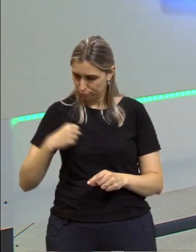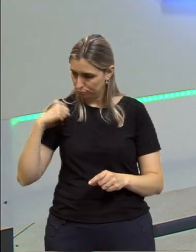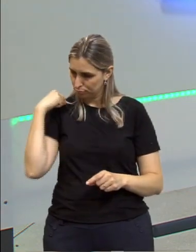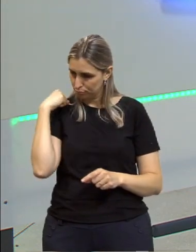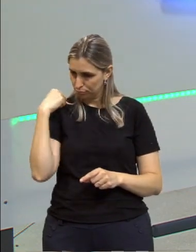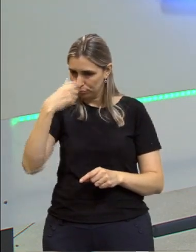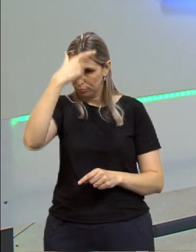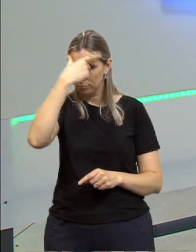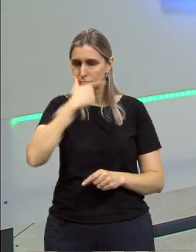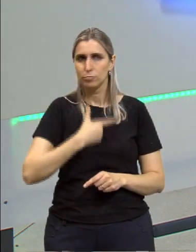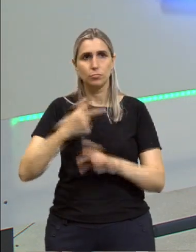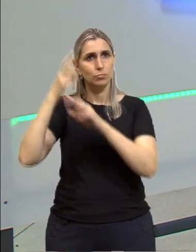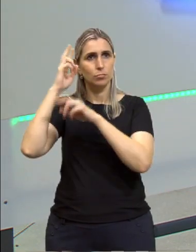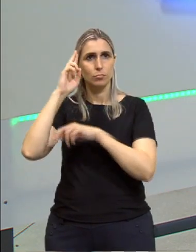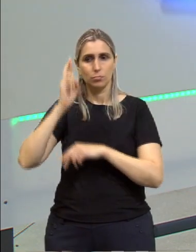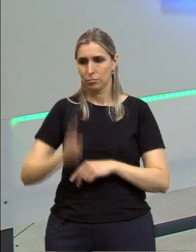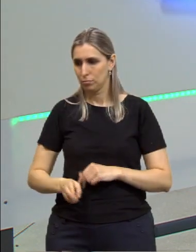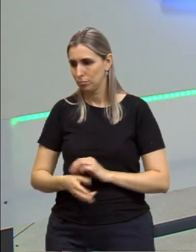eu sou um ser racional.